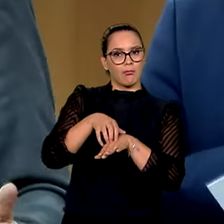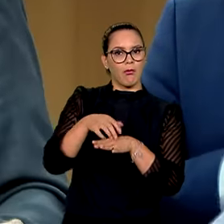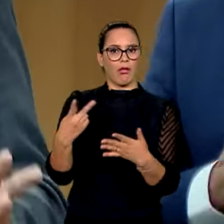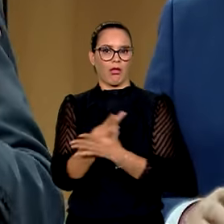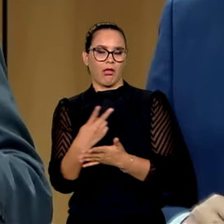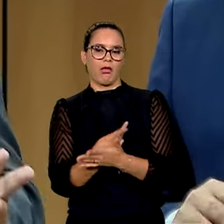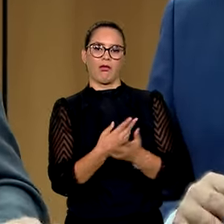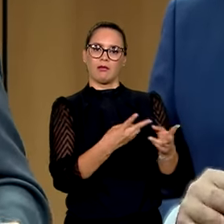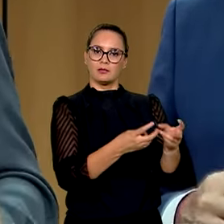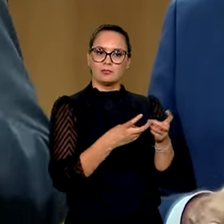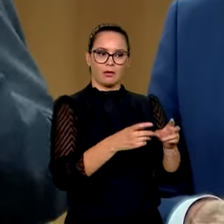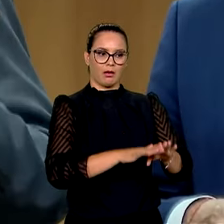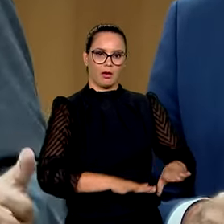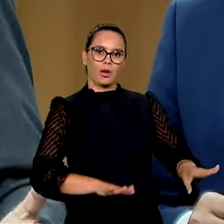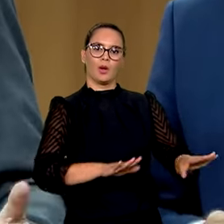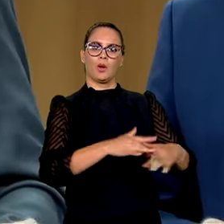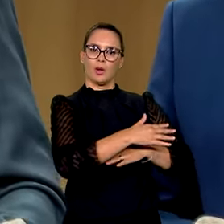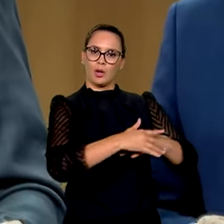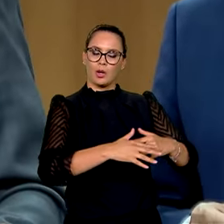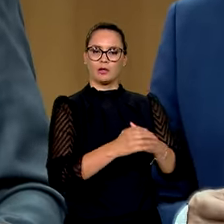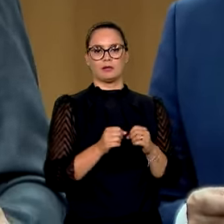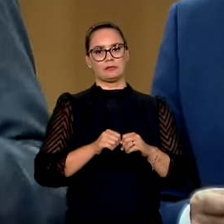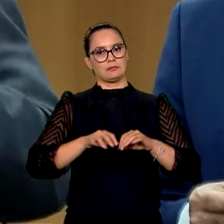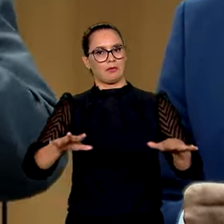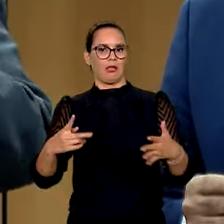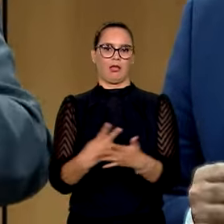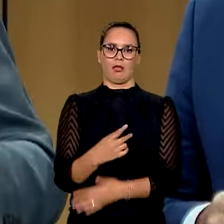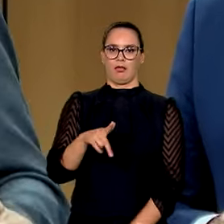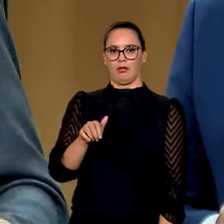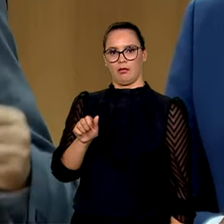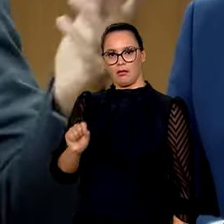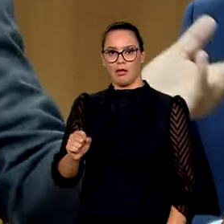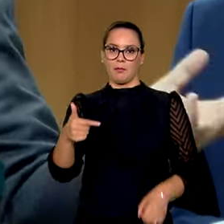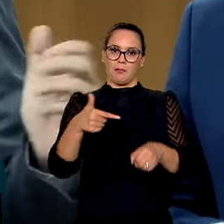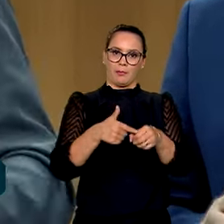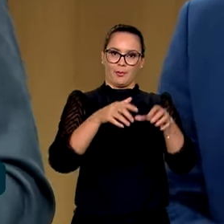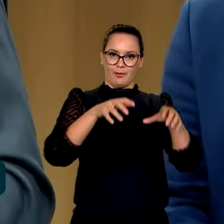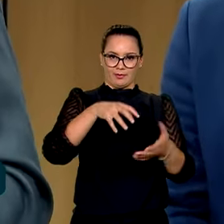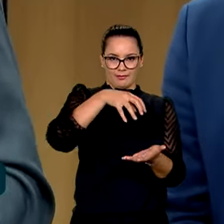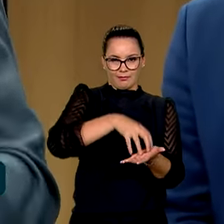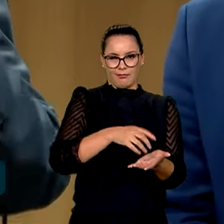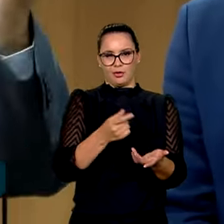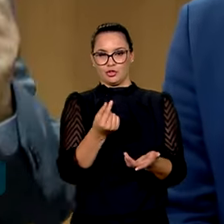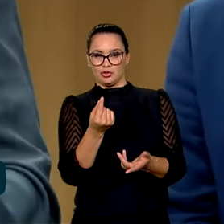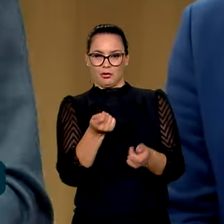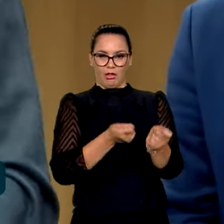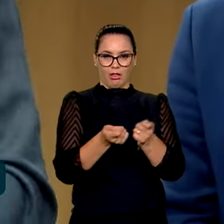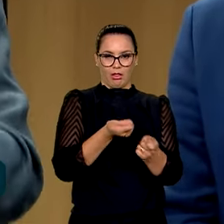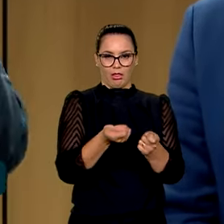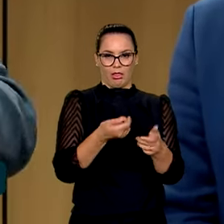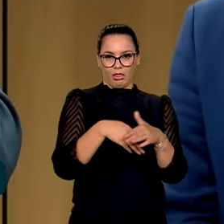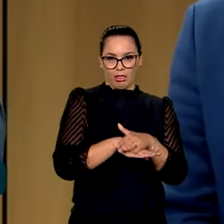exploração ilegal de solo urbano, distribuição ilegal de gás, portos de gasolina que servem de lavagem de dinheiro para